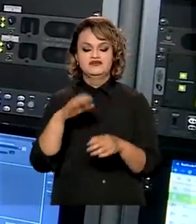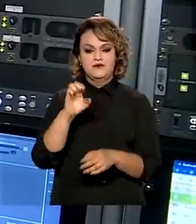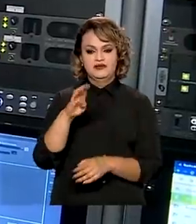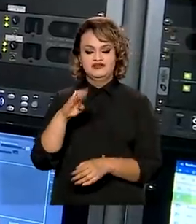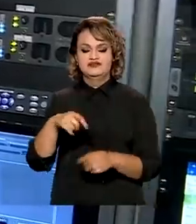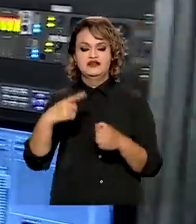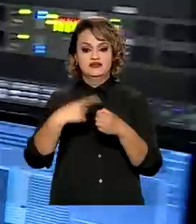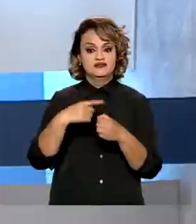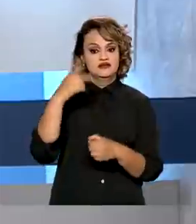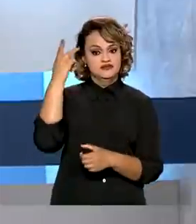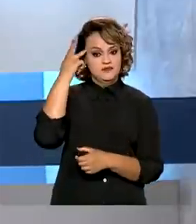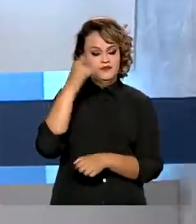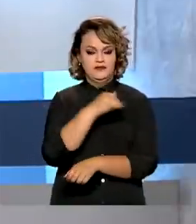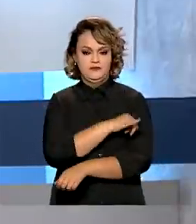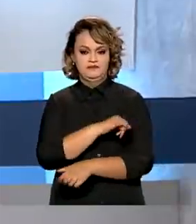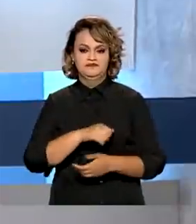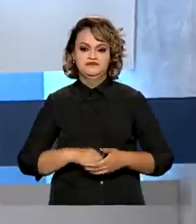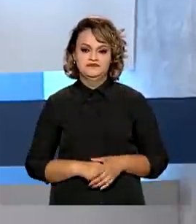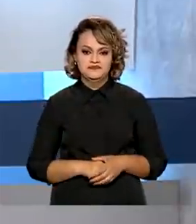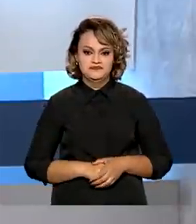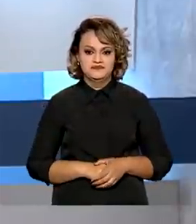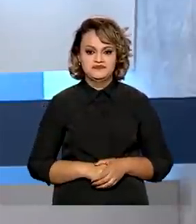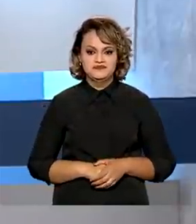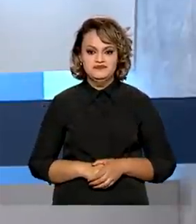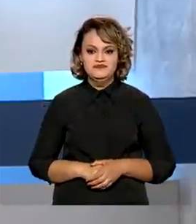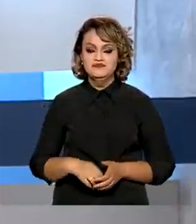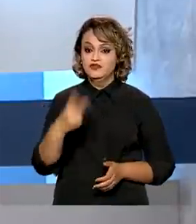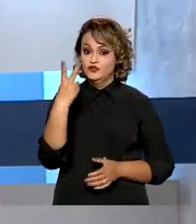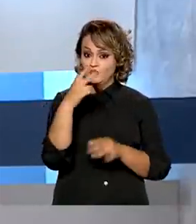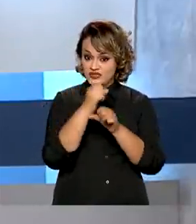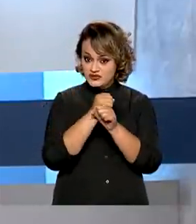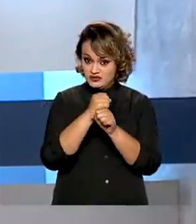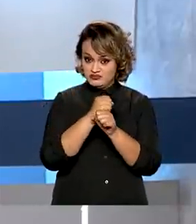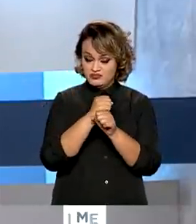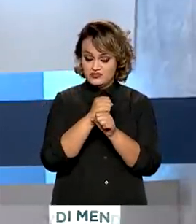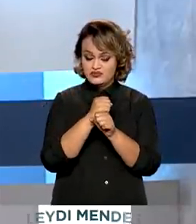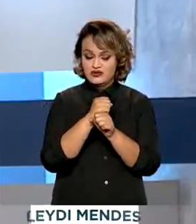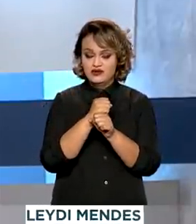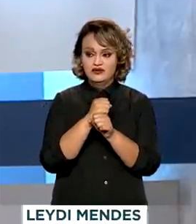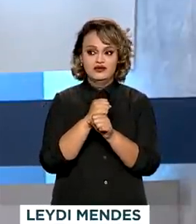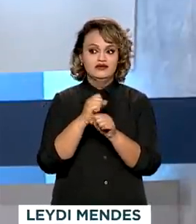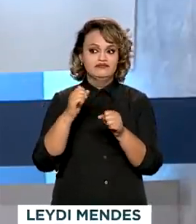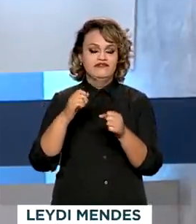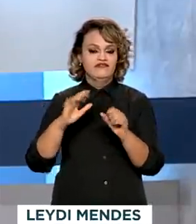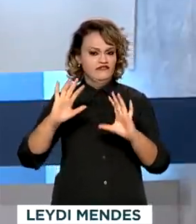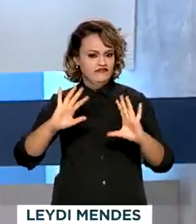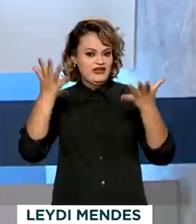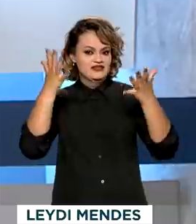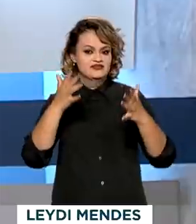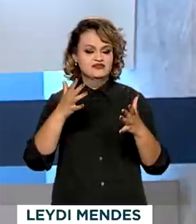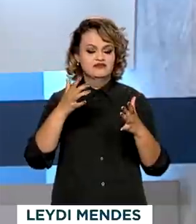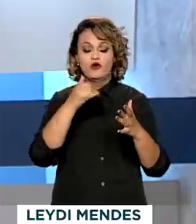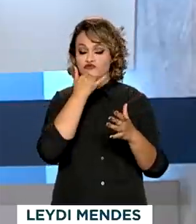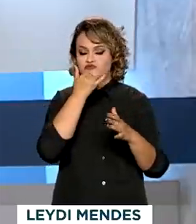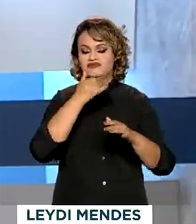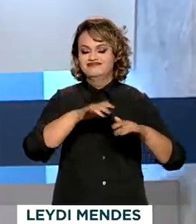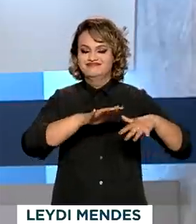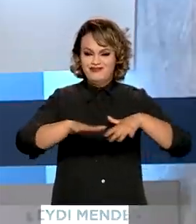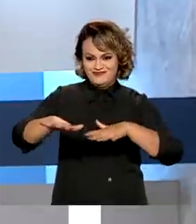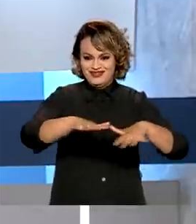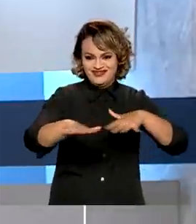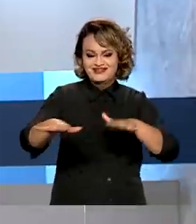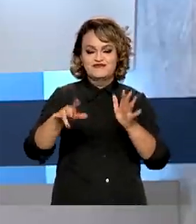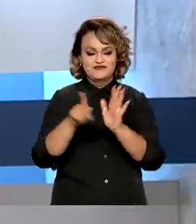e em São Paulo. Depois de dois anos suspensa por causa da pandemia, a marcha dos prefeitos